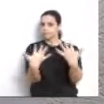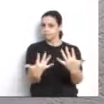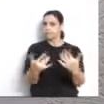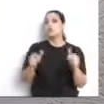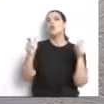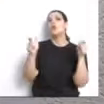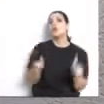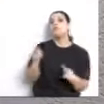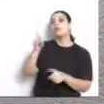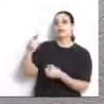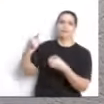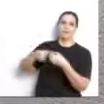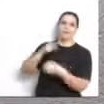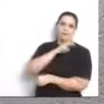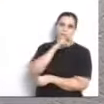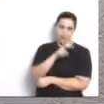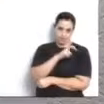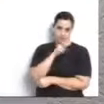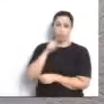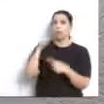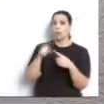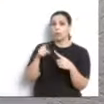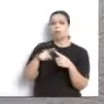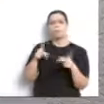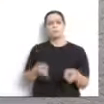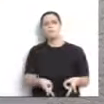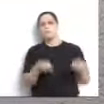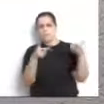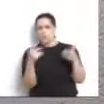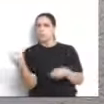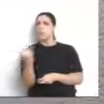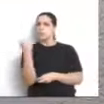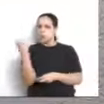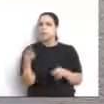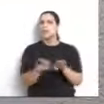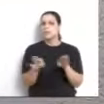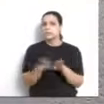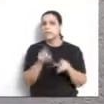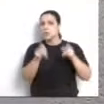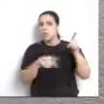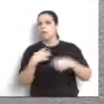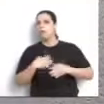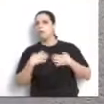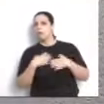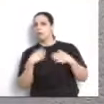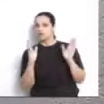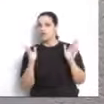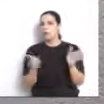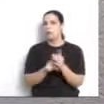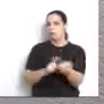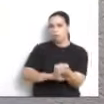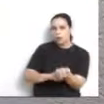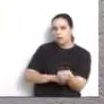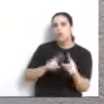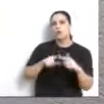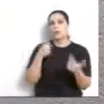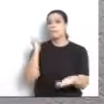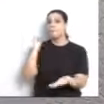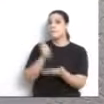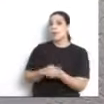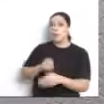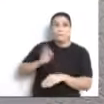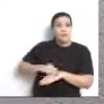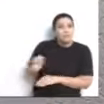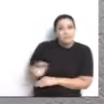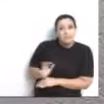frente, justamente lá na cidade de Cascavel, por reconhecer a importância, a angústia, a necessidade da região oeste do Paraná, que pagou o